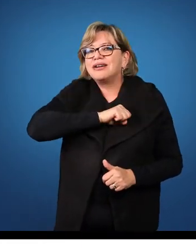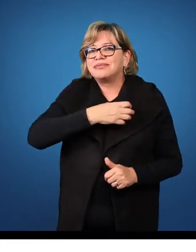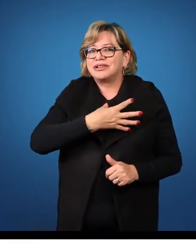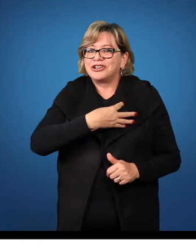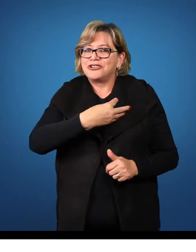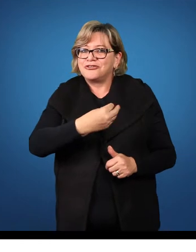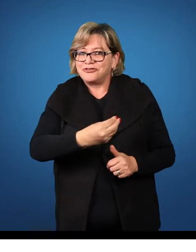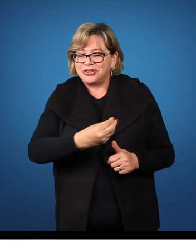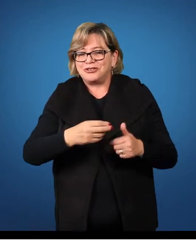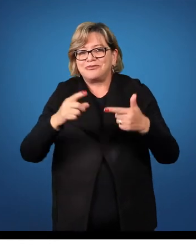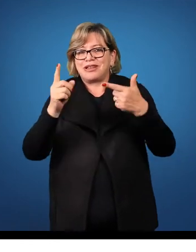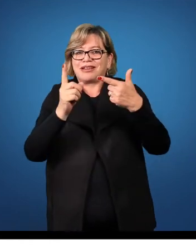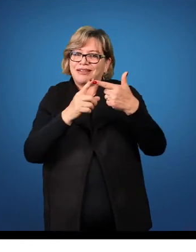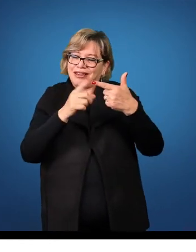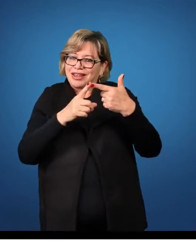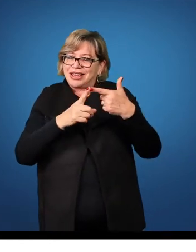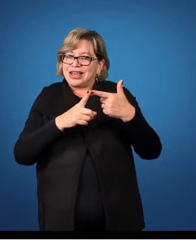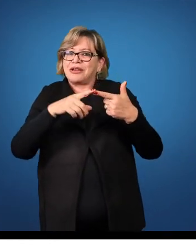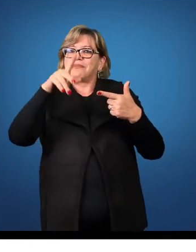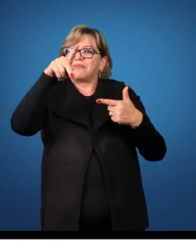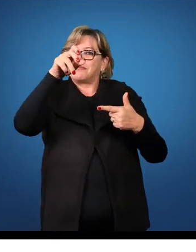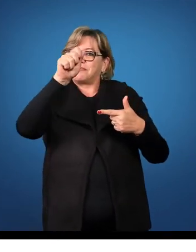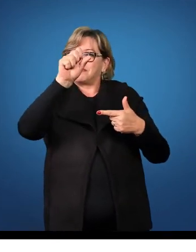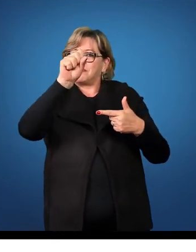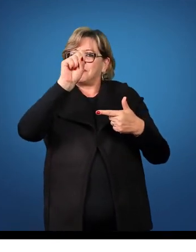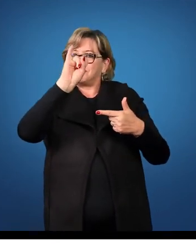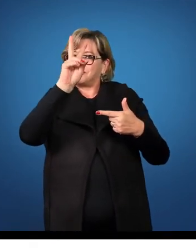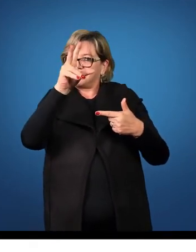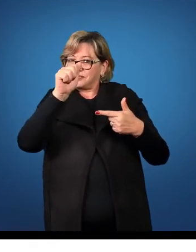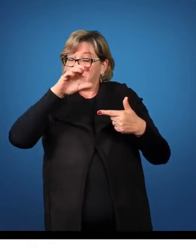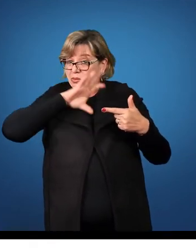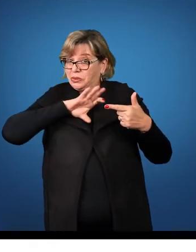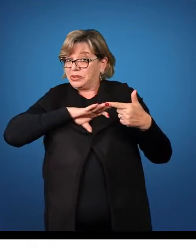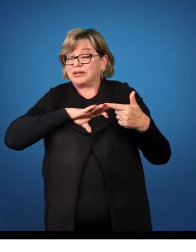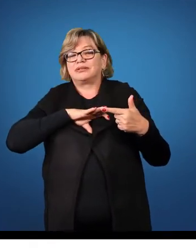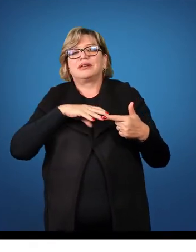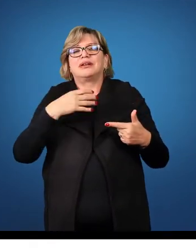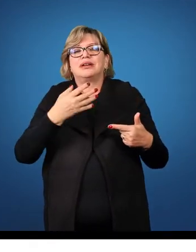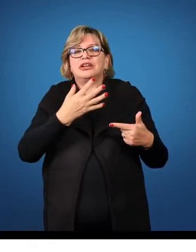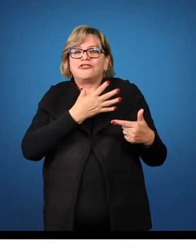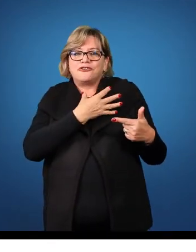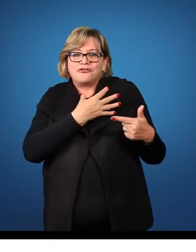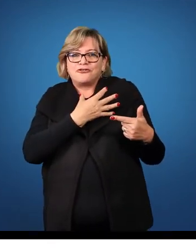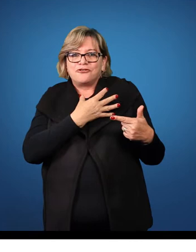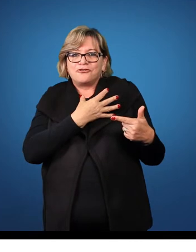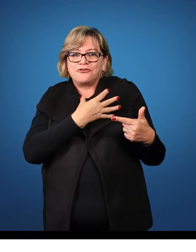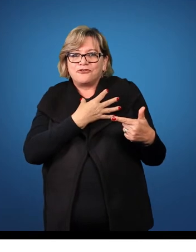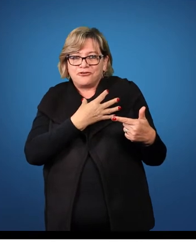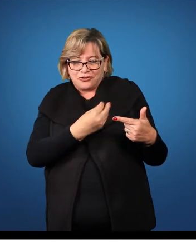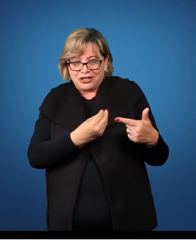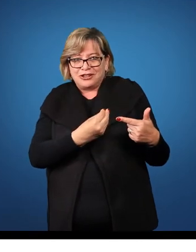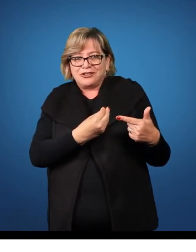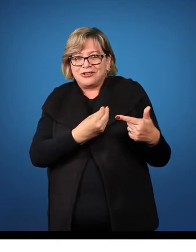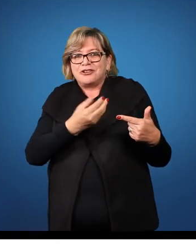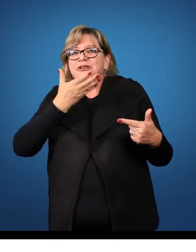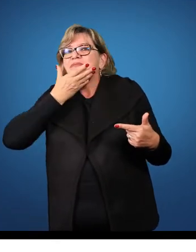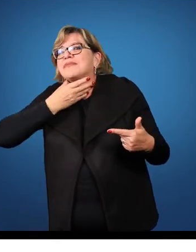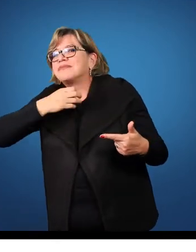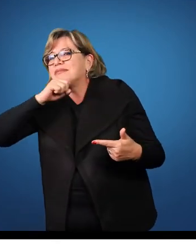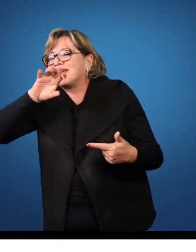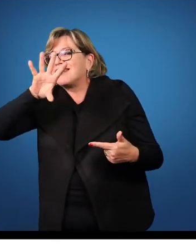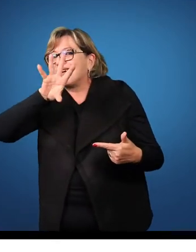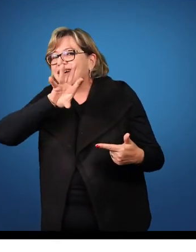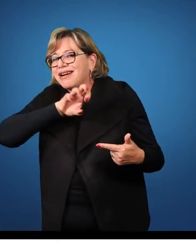passiva. O filho é amado pelo pai. Filho, então, passa a função de sujeito.